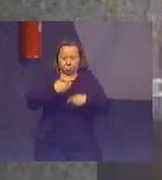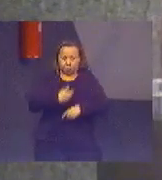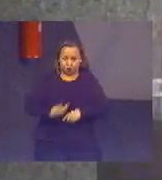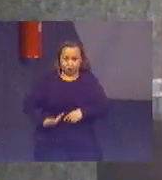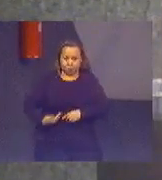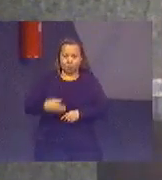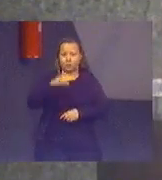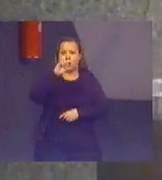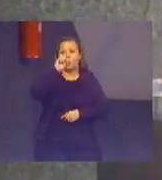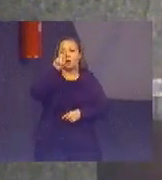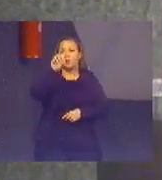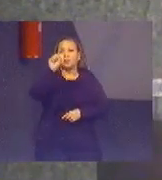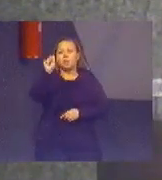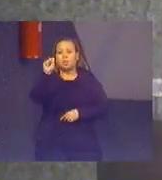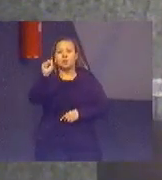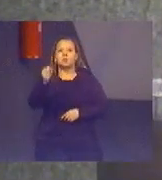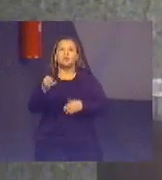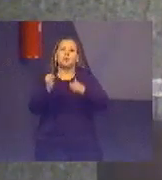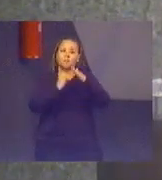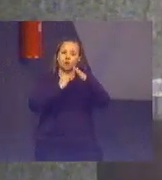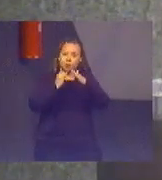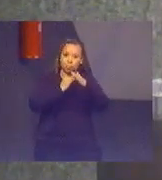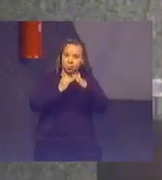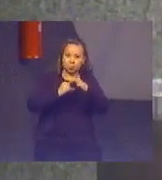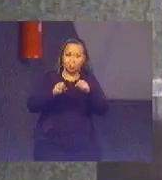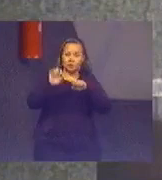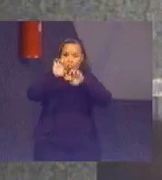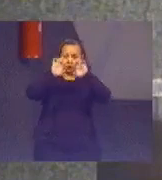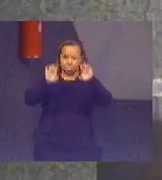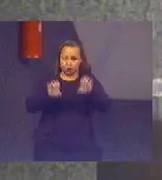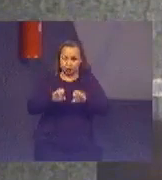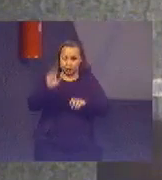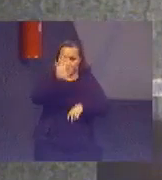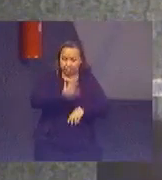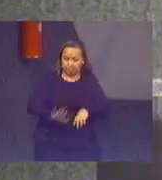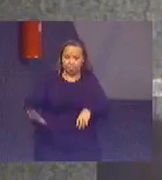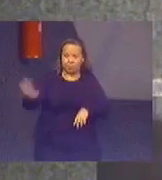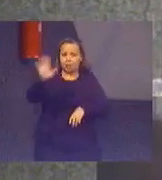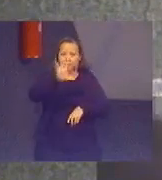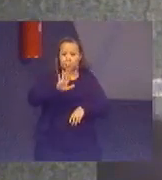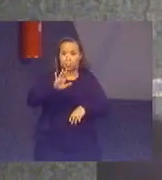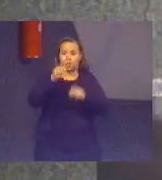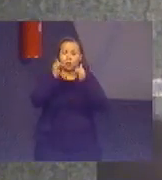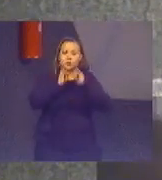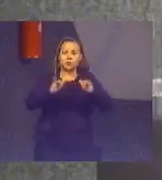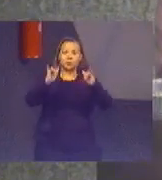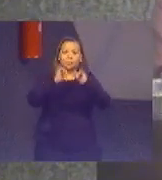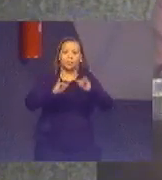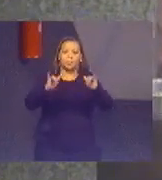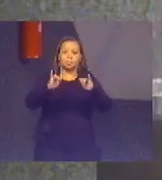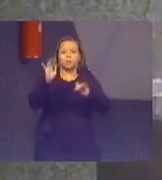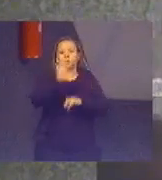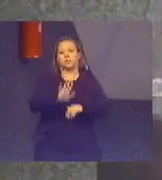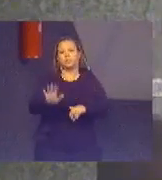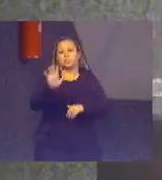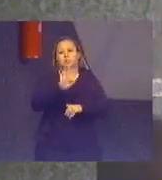foi instituído o Sistema Nacional de Informações Oficiais, que foi encabeçado pelo IBGE,